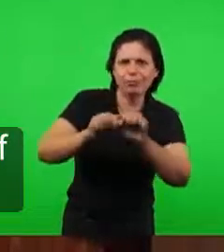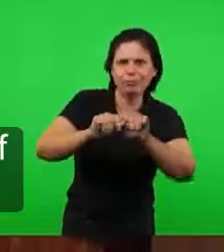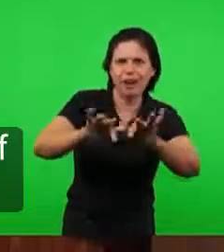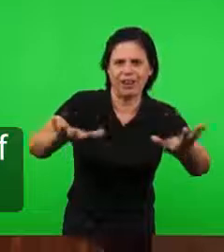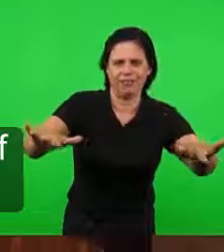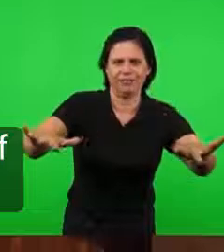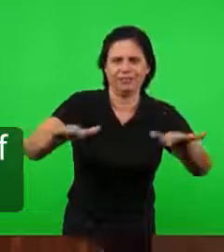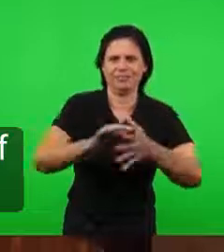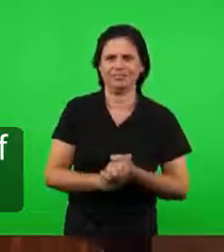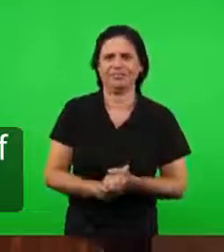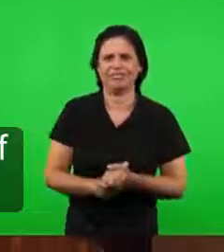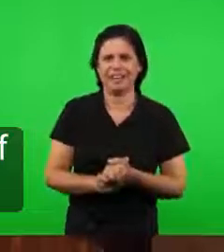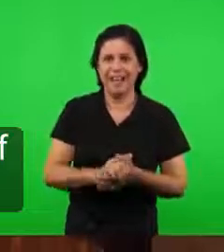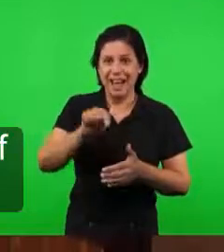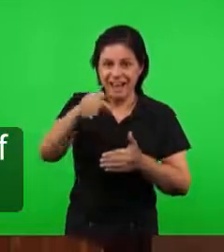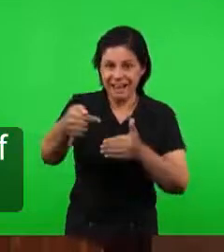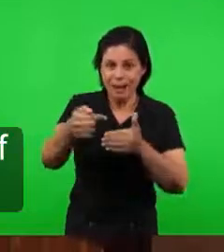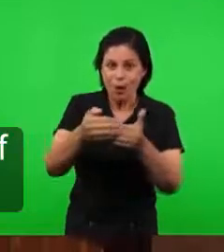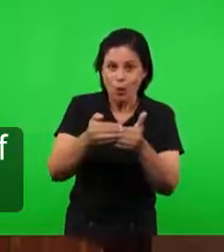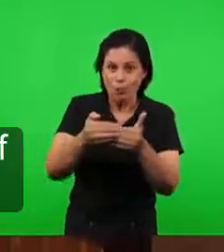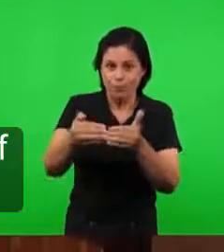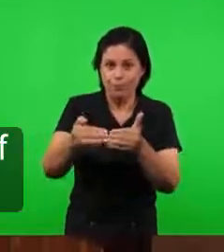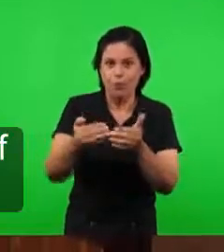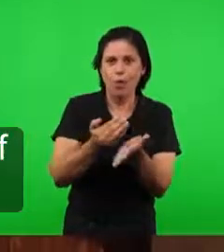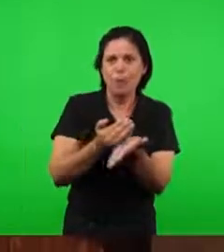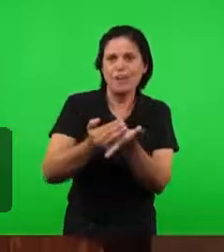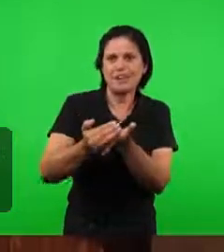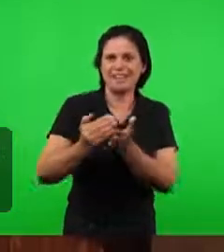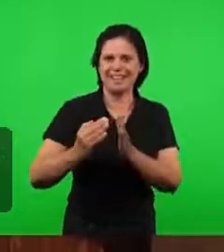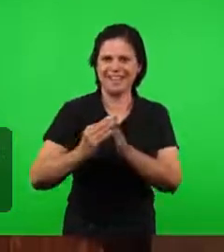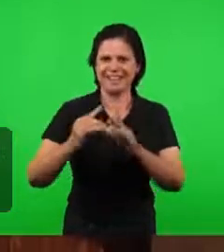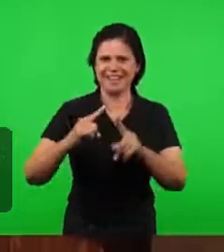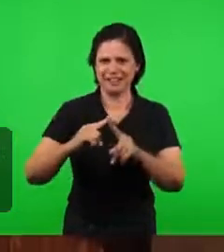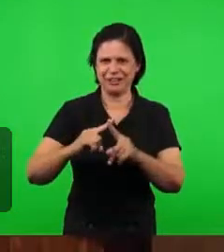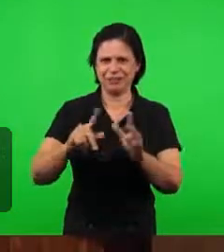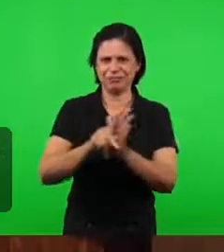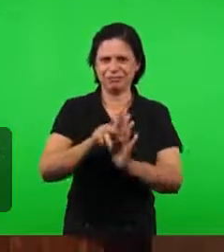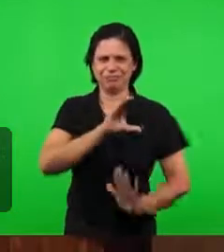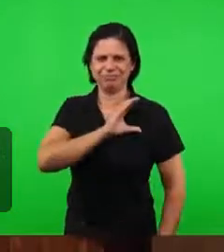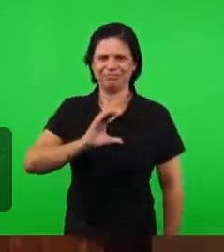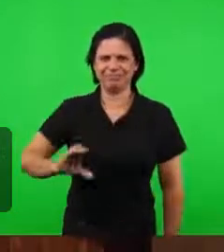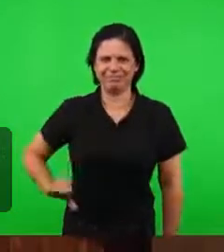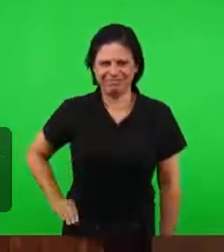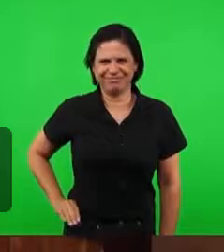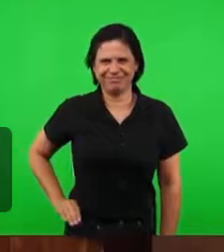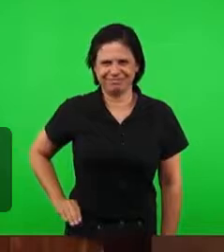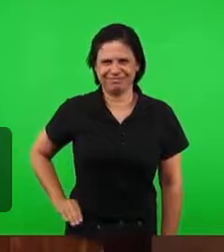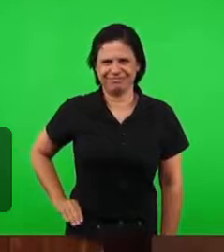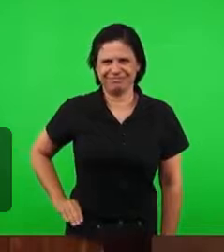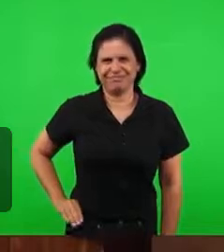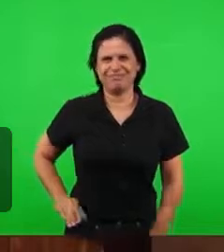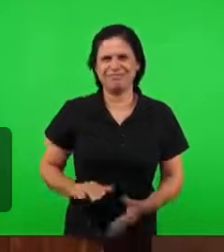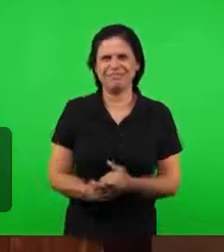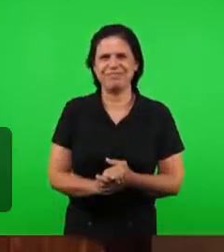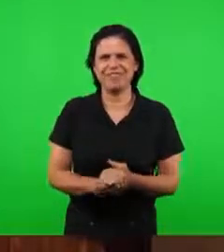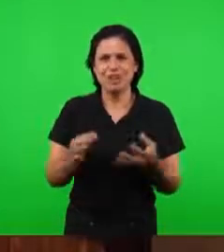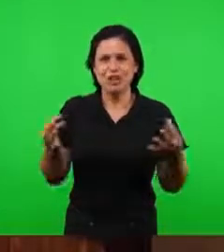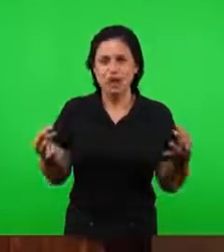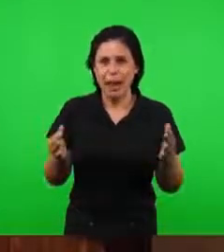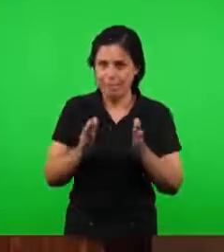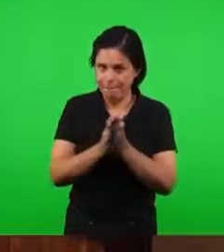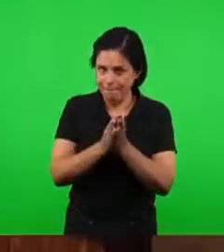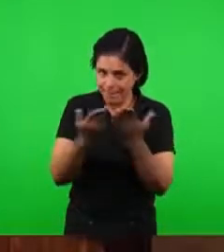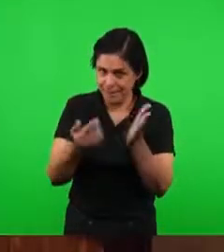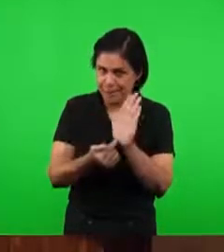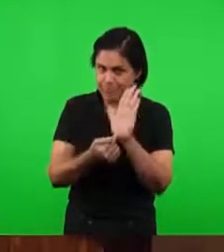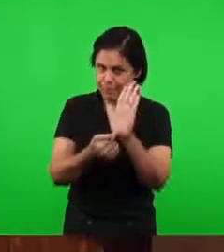dali, se iniciar a igreja de Cristo, onde todos os que são chamados, é o que diz a